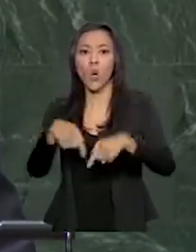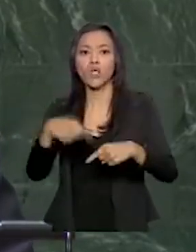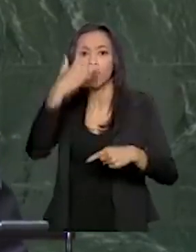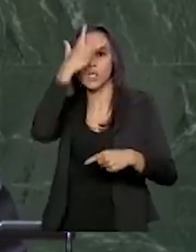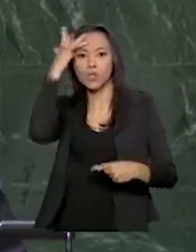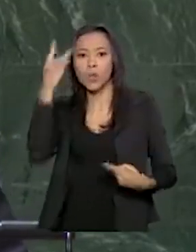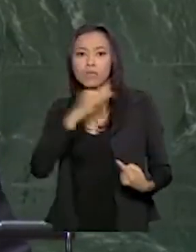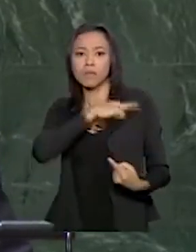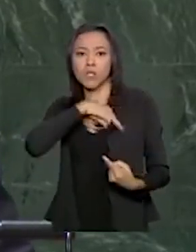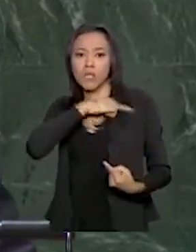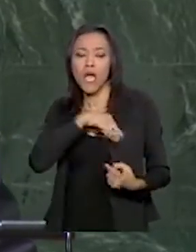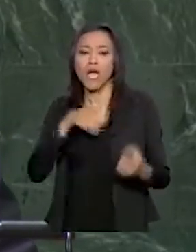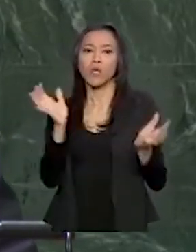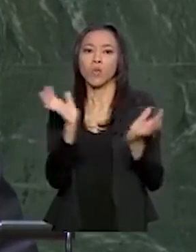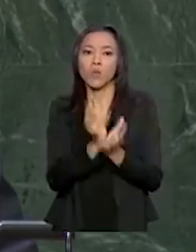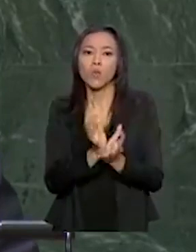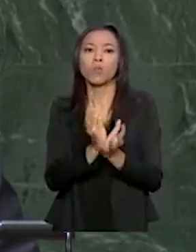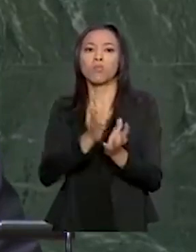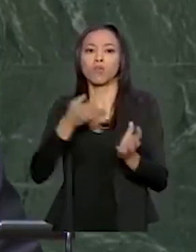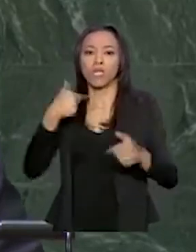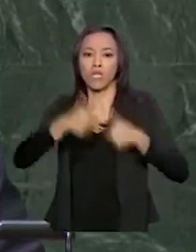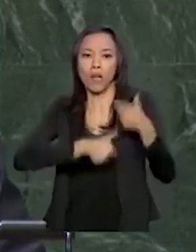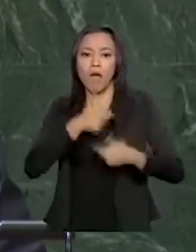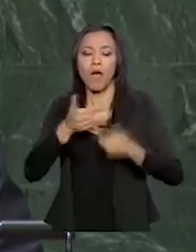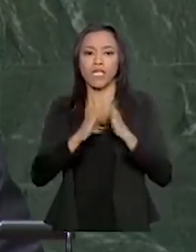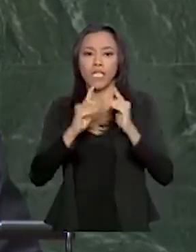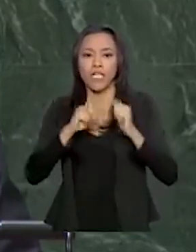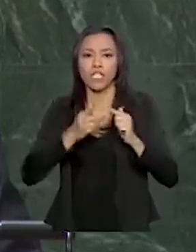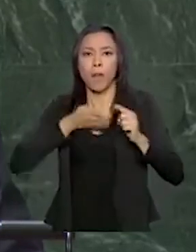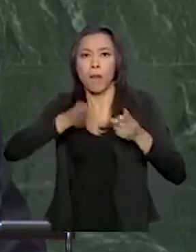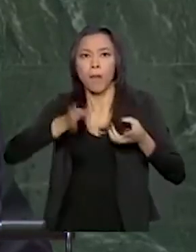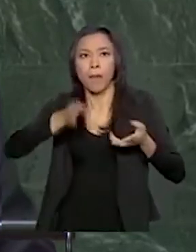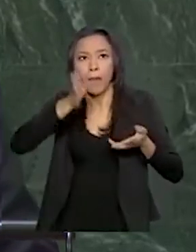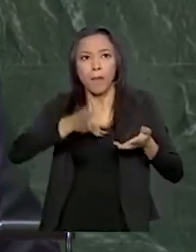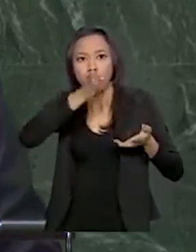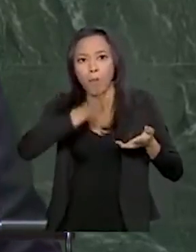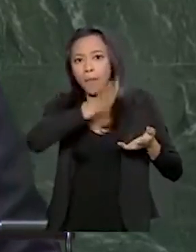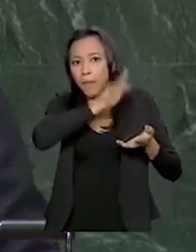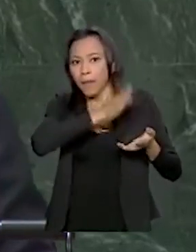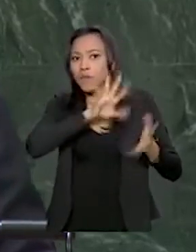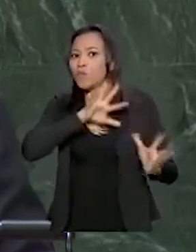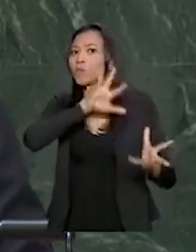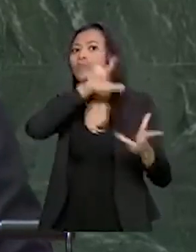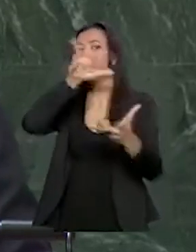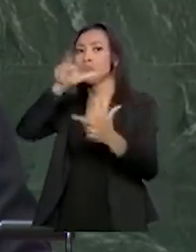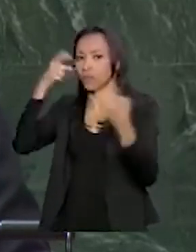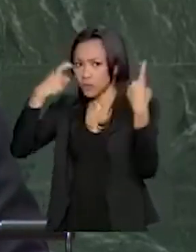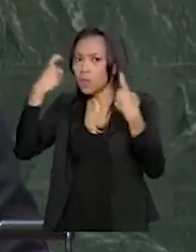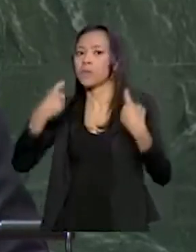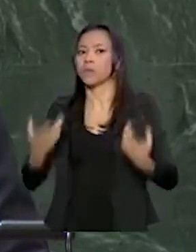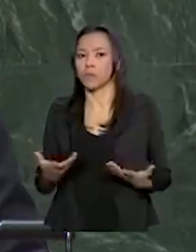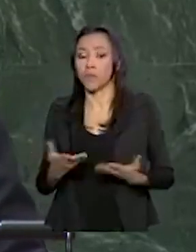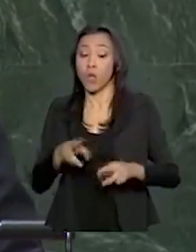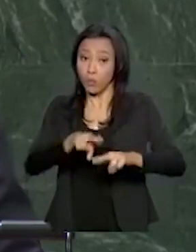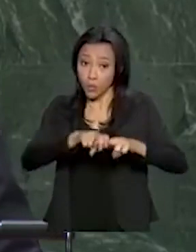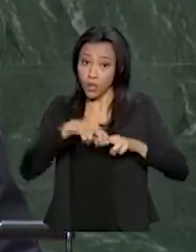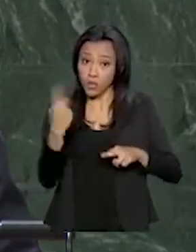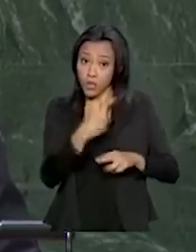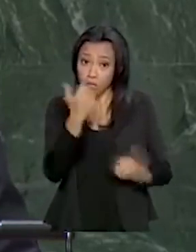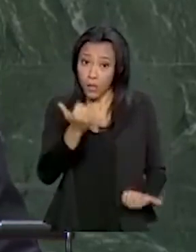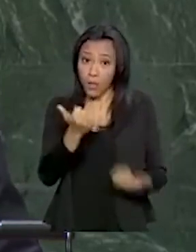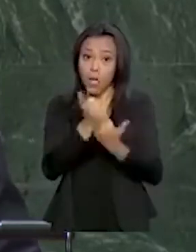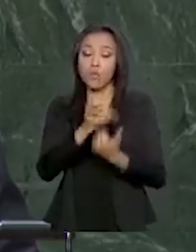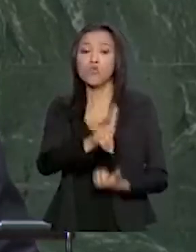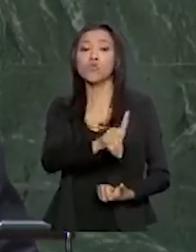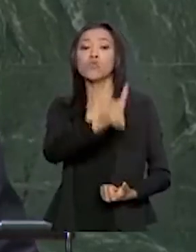e minorias religiosas em diferentes regiões do mundo. Por isso, apoiamos a criação do Dia